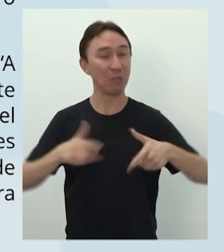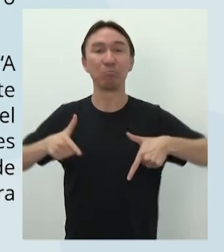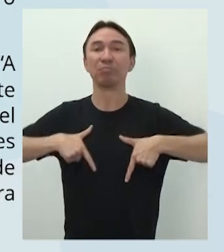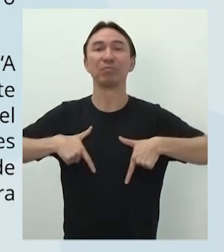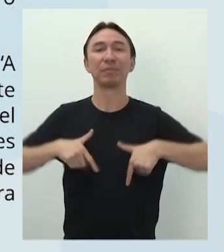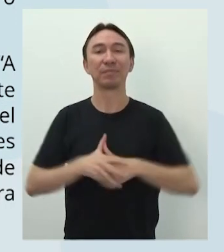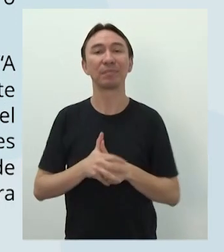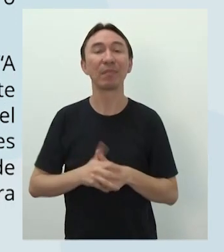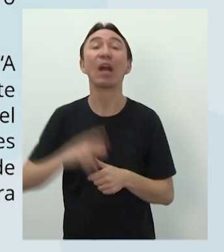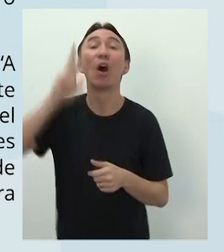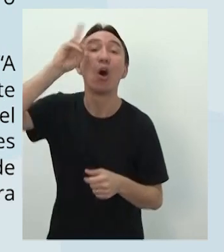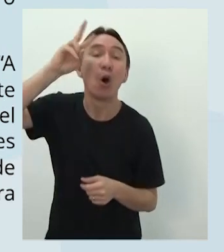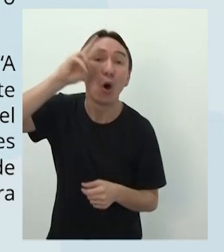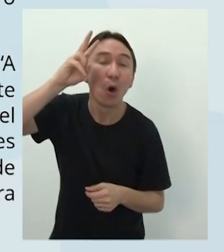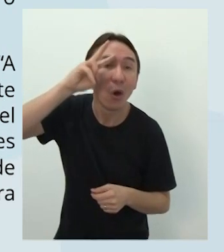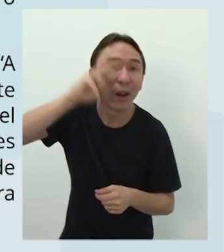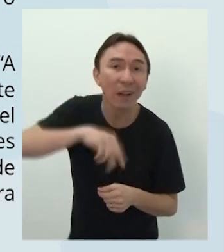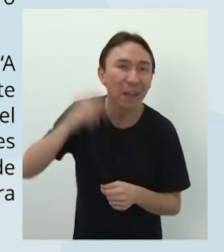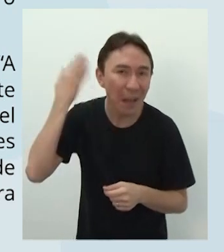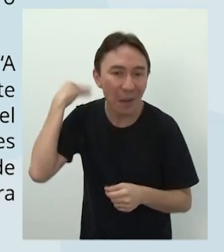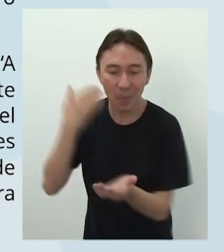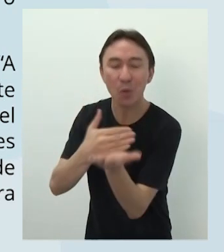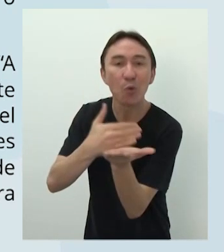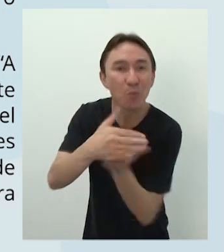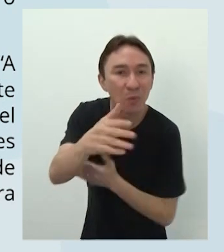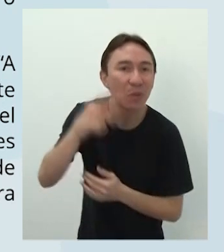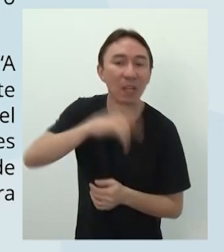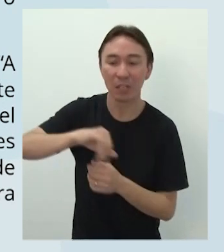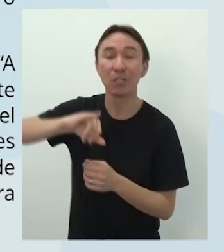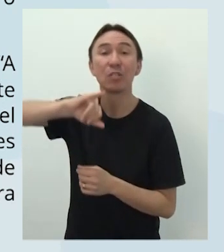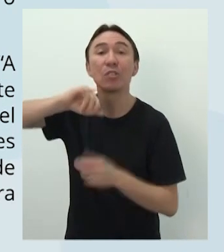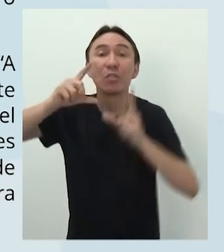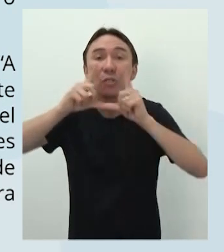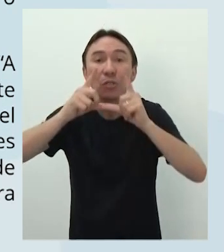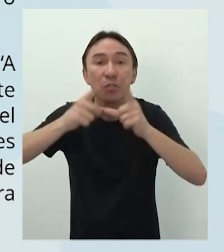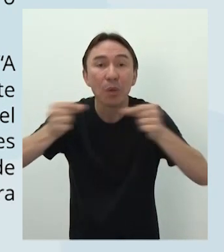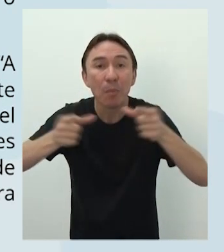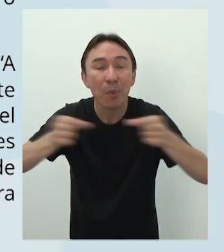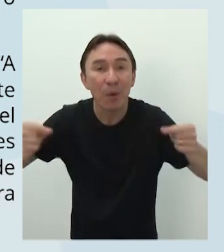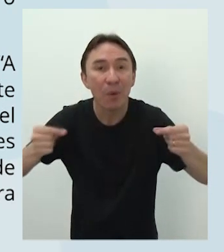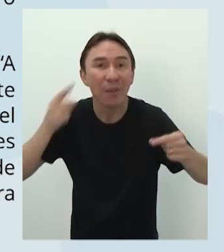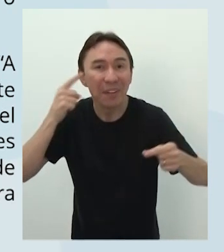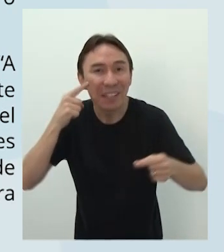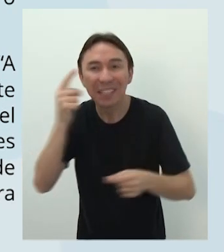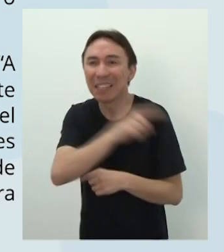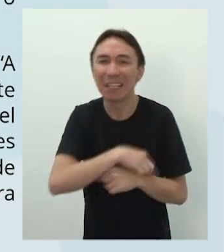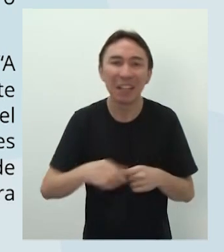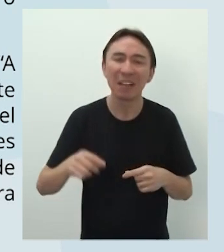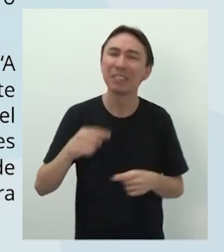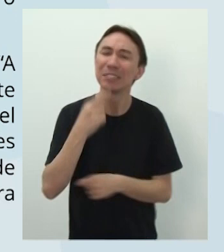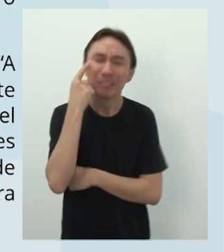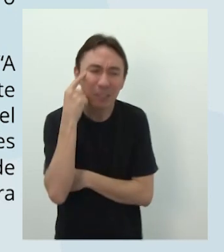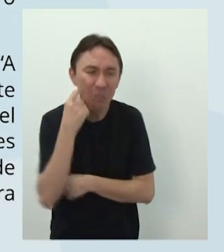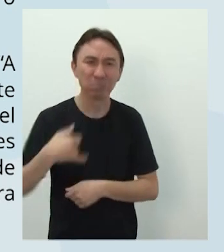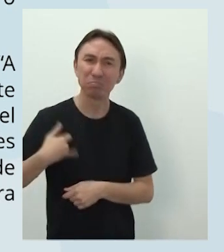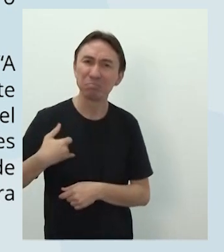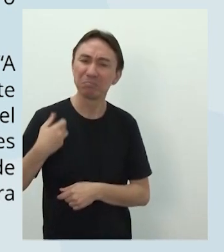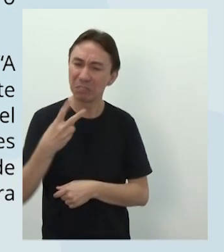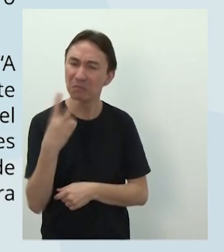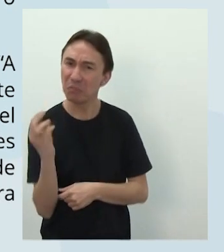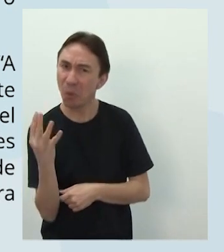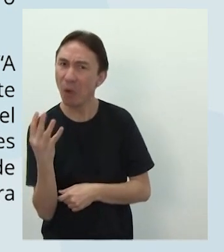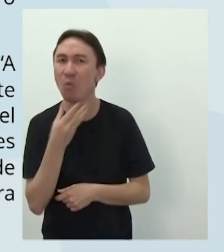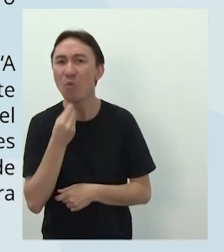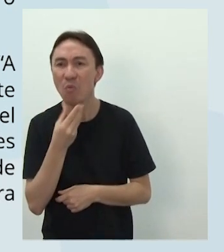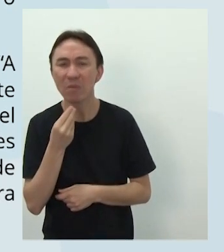história do Pac-Man começou no Japão, quando o designer de jogos Toru Yuatana, de 24 anos, decidiu criar um game que não tivesse